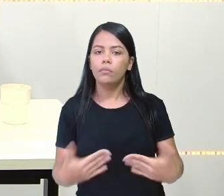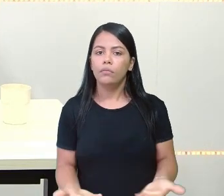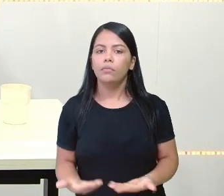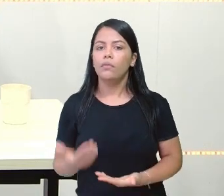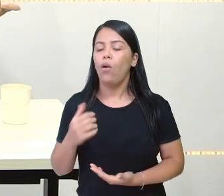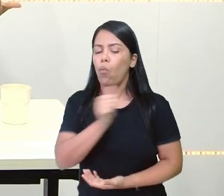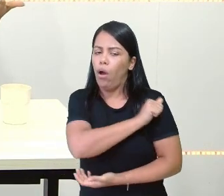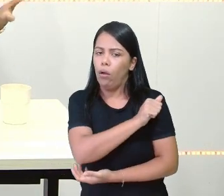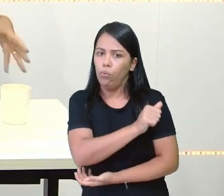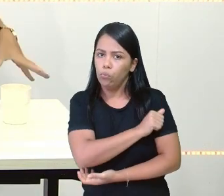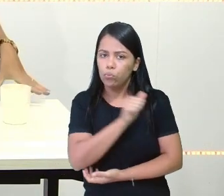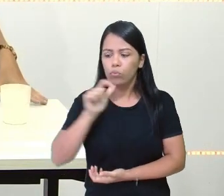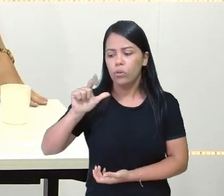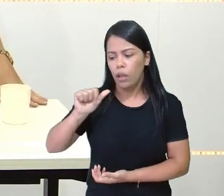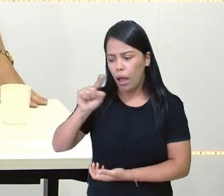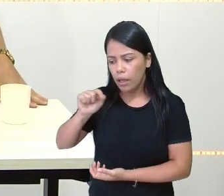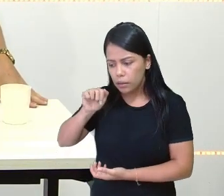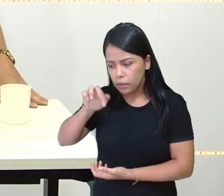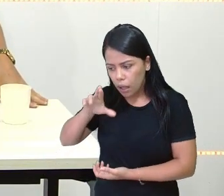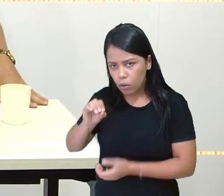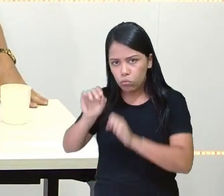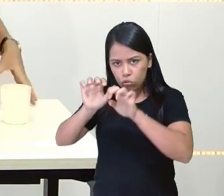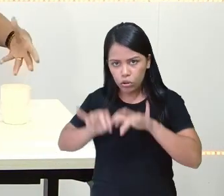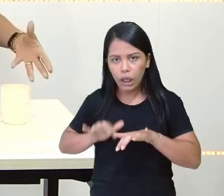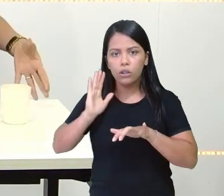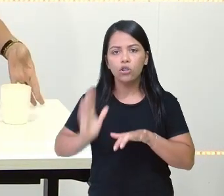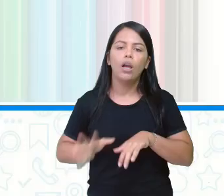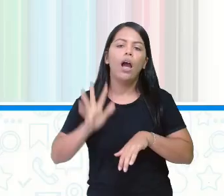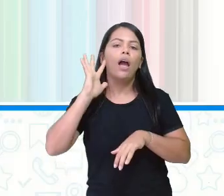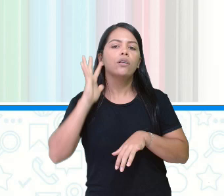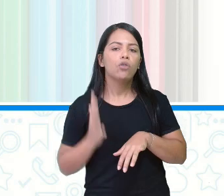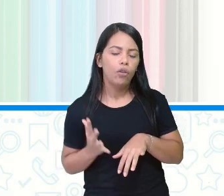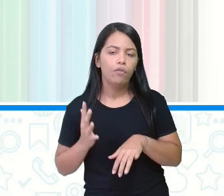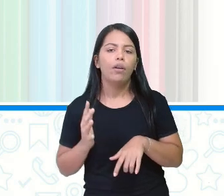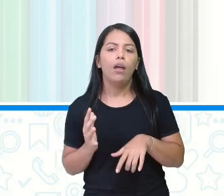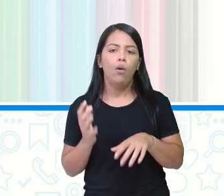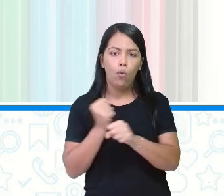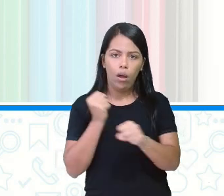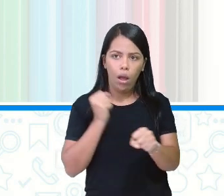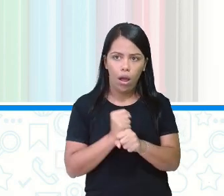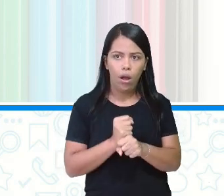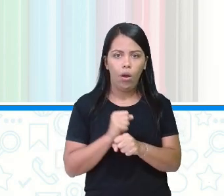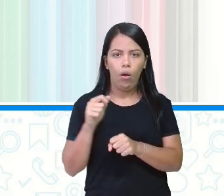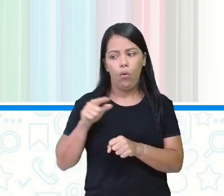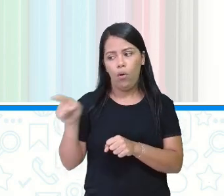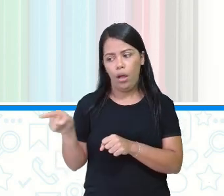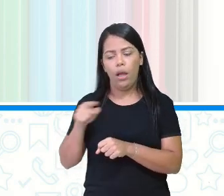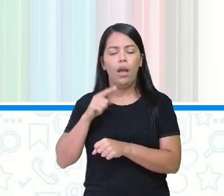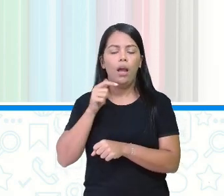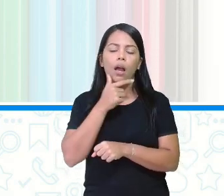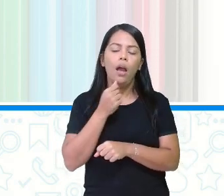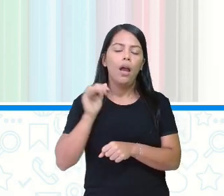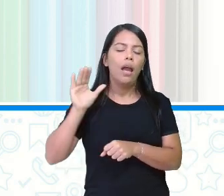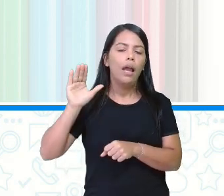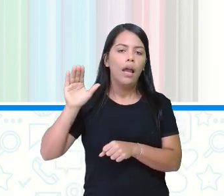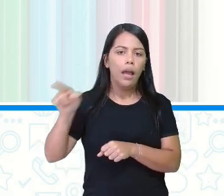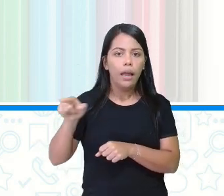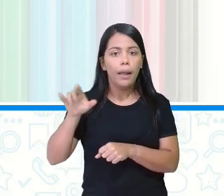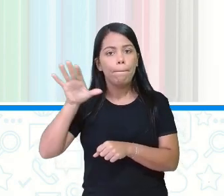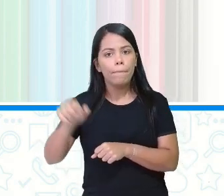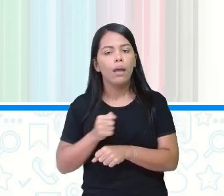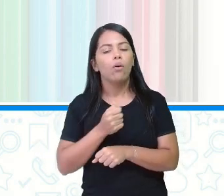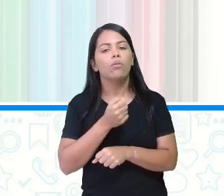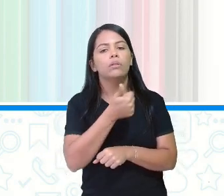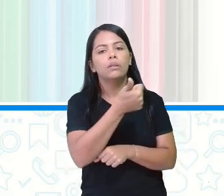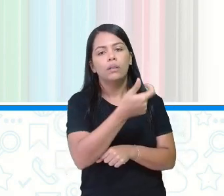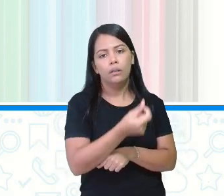foi resolvendo aí, né, trazendo o cálculo da divisão. Então, ele pegou 16, dividiu